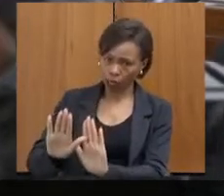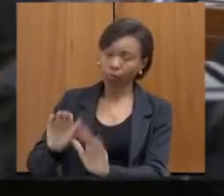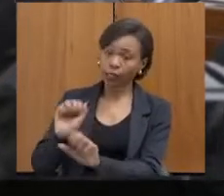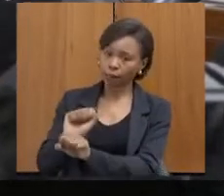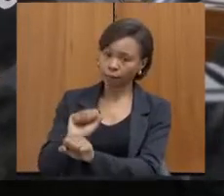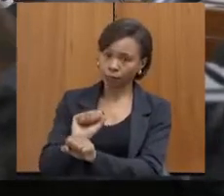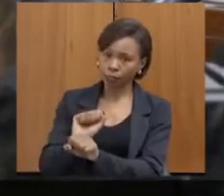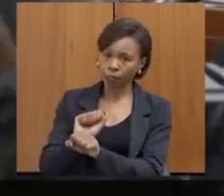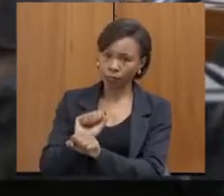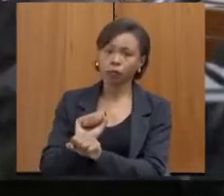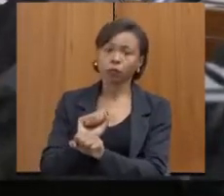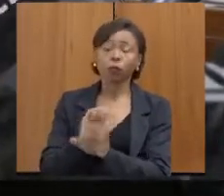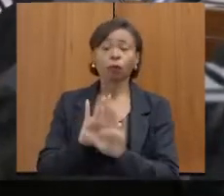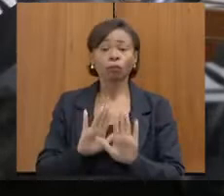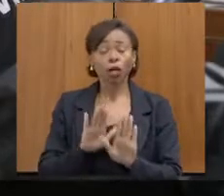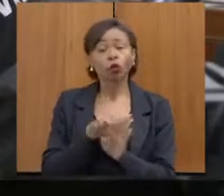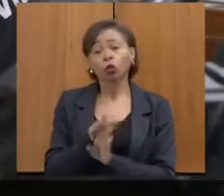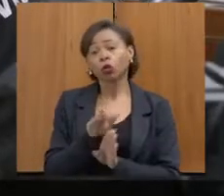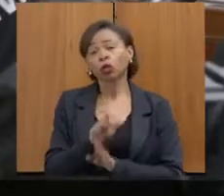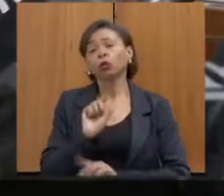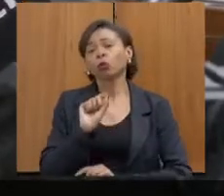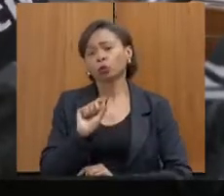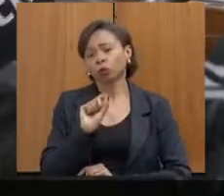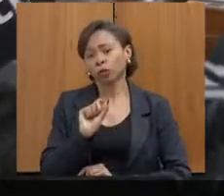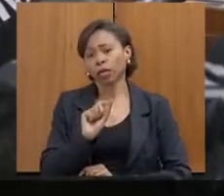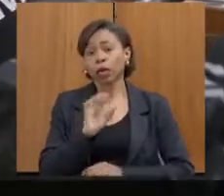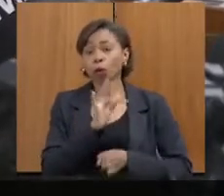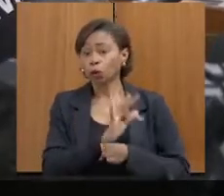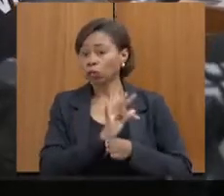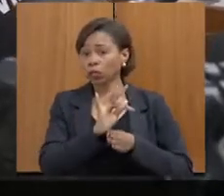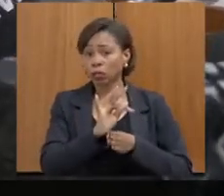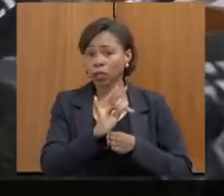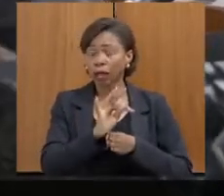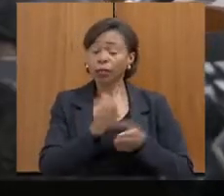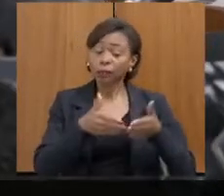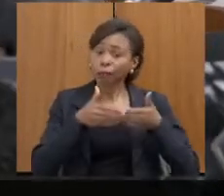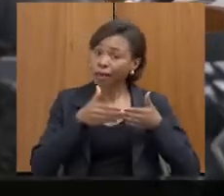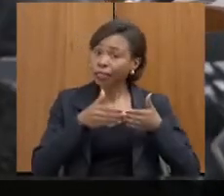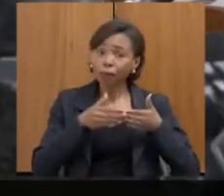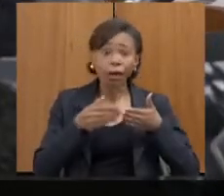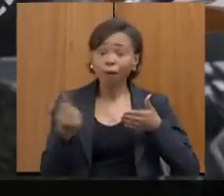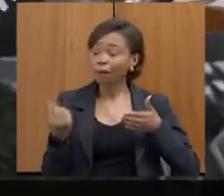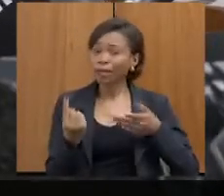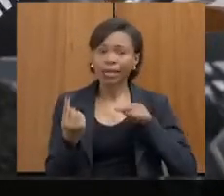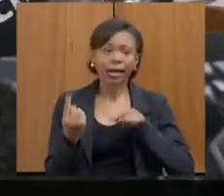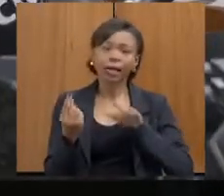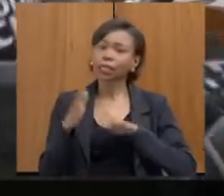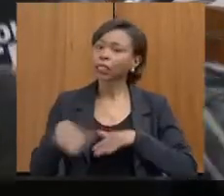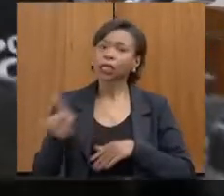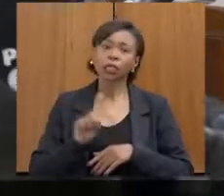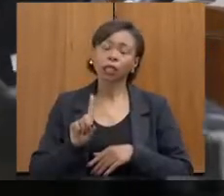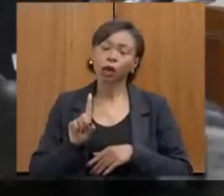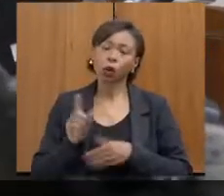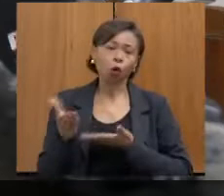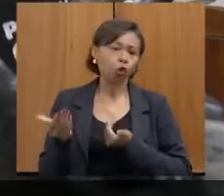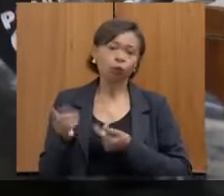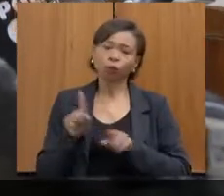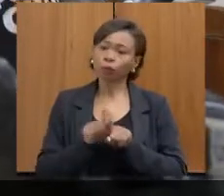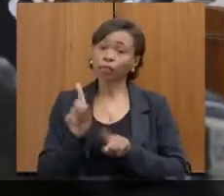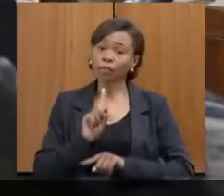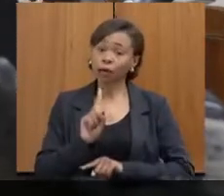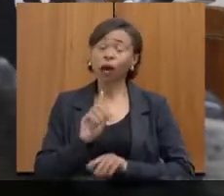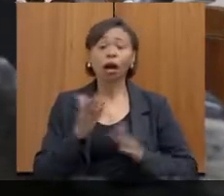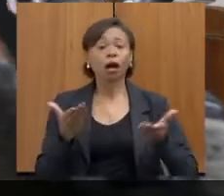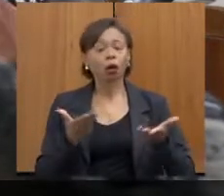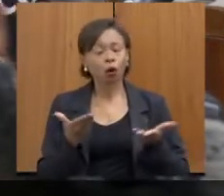Mas as orientações que a gente tem para o conselho tutelar, inclusive, é de não encaminhar a criança nem adolescente. Primeiramente, só o responsável legal. E agora, gente está acordando